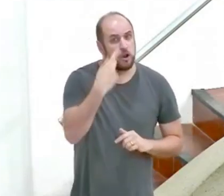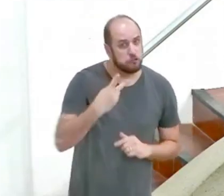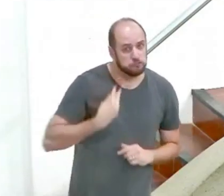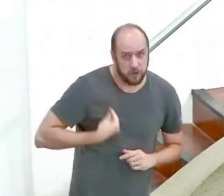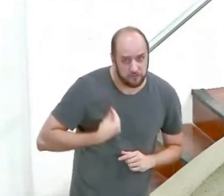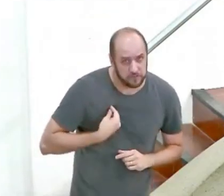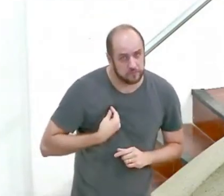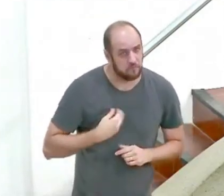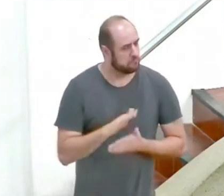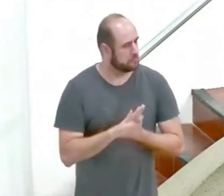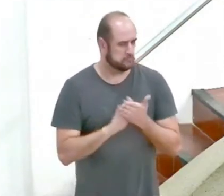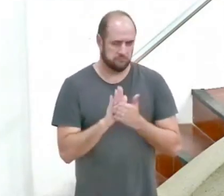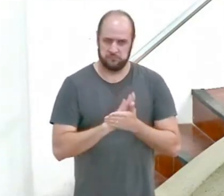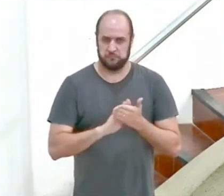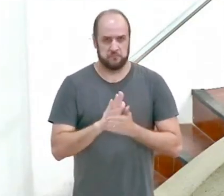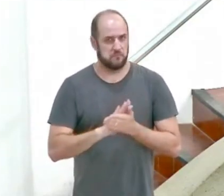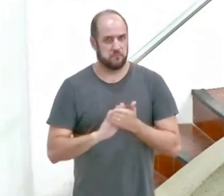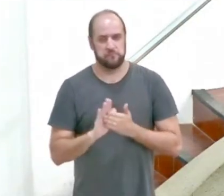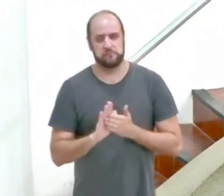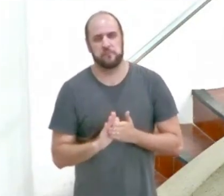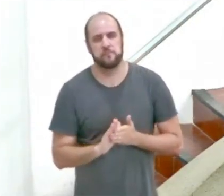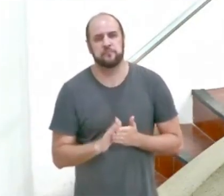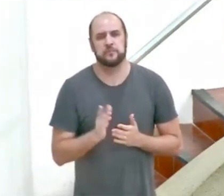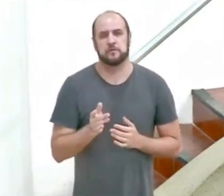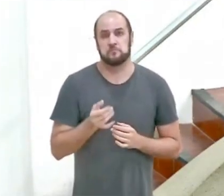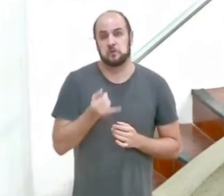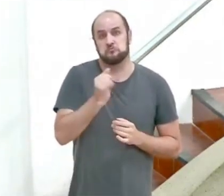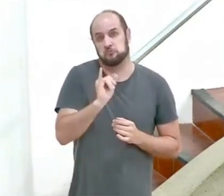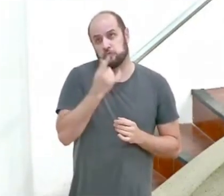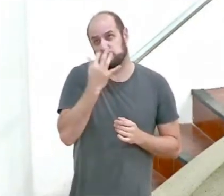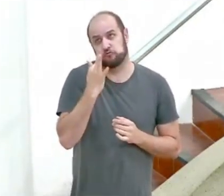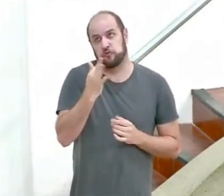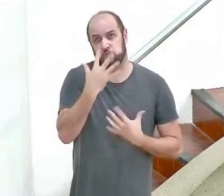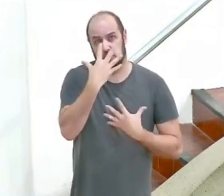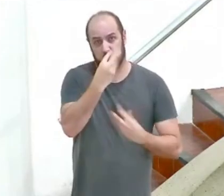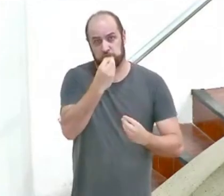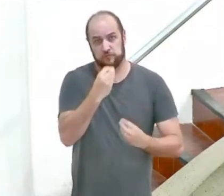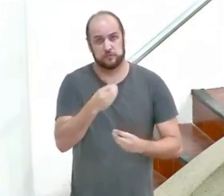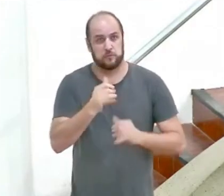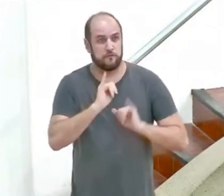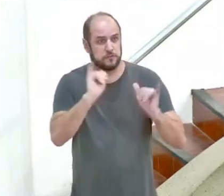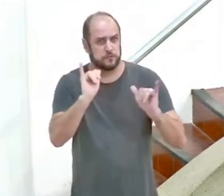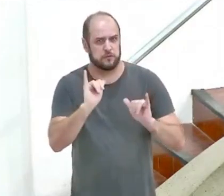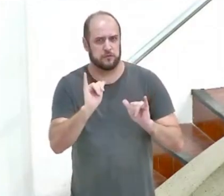escolher, qual é a carreira profissional que você deve escolher, se é que você terá uma carreira profissional.